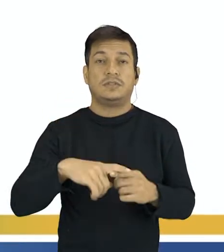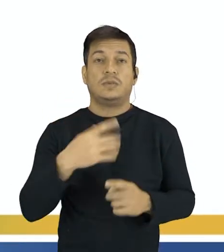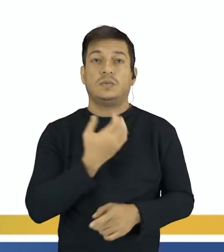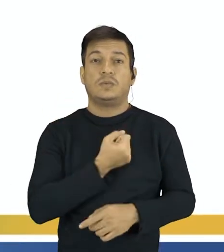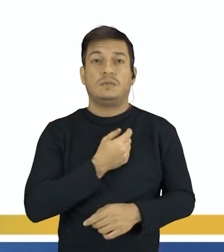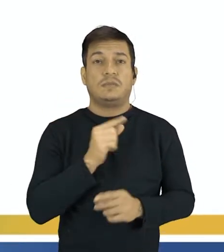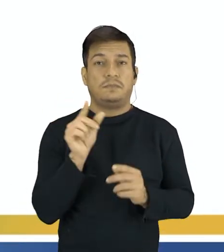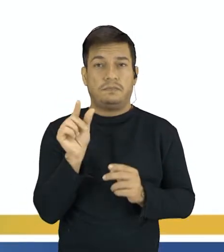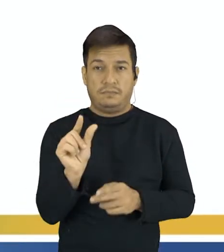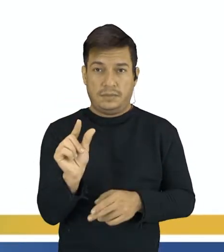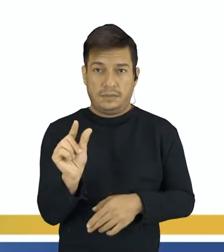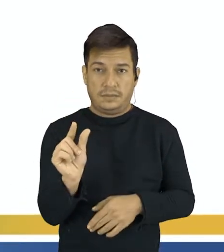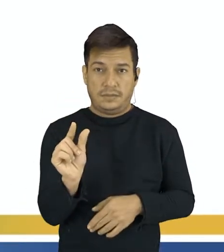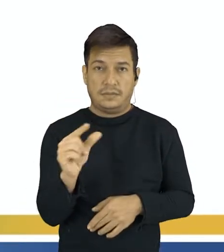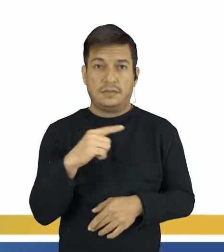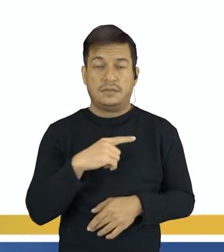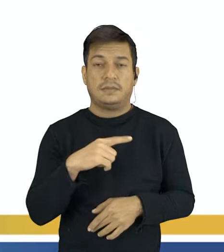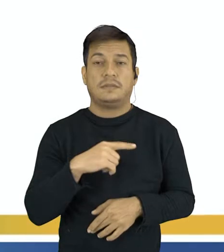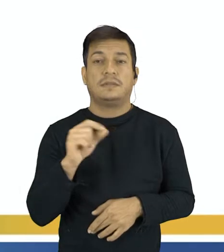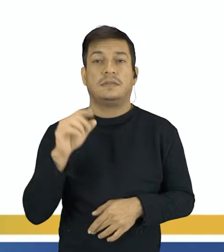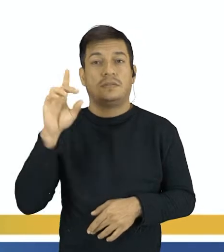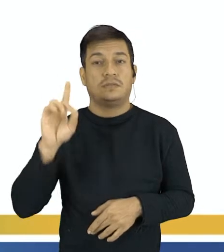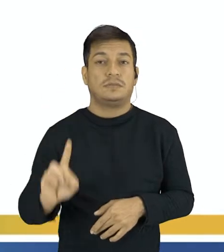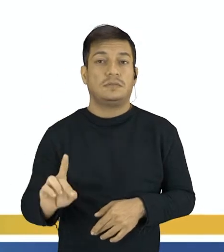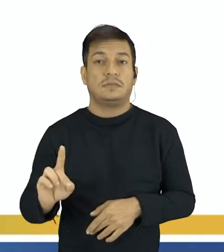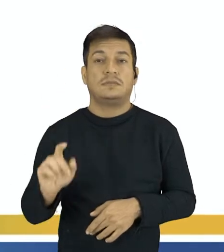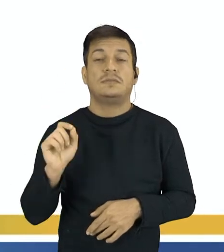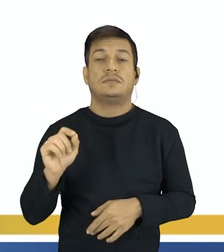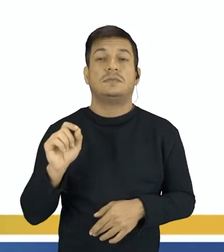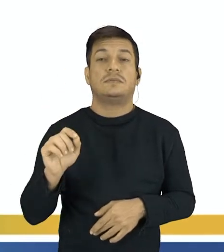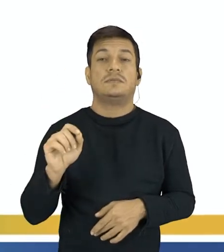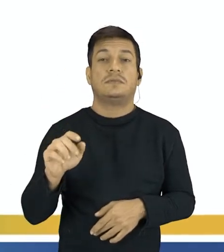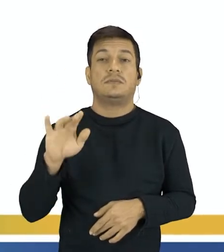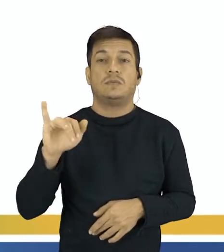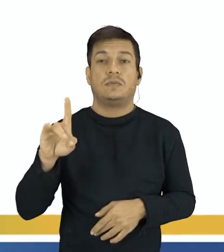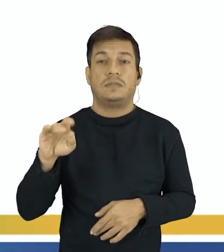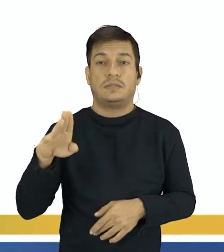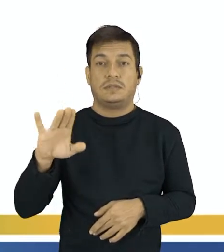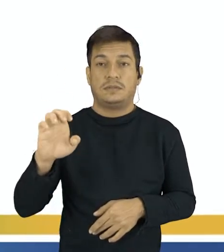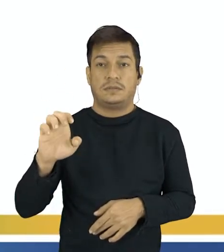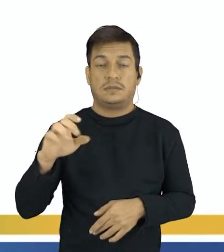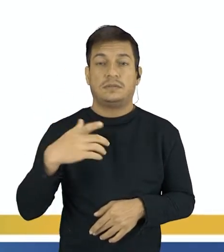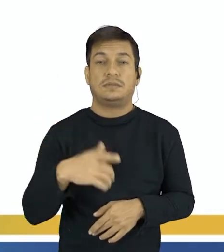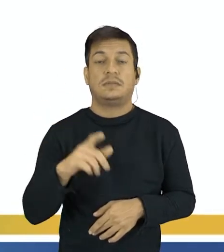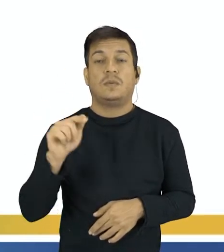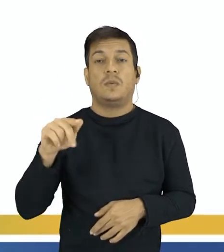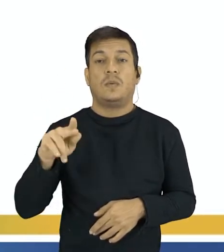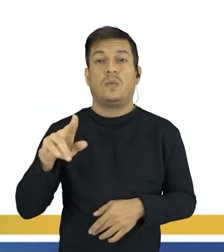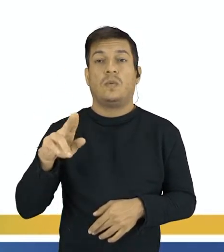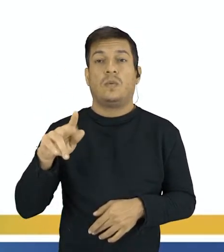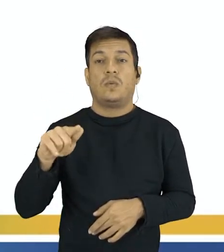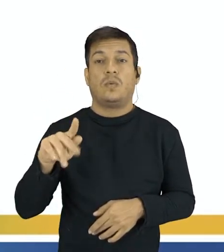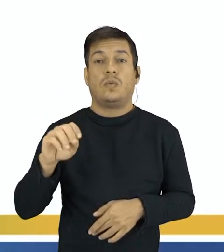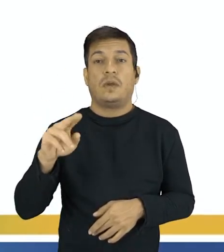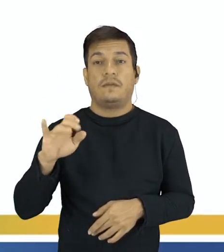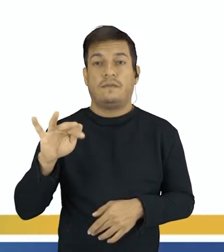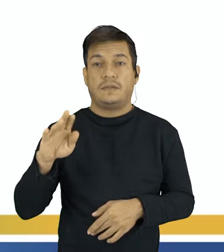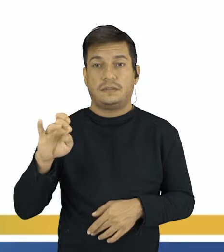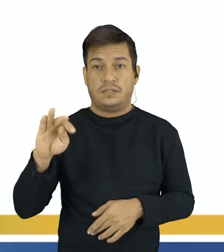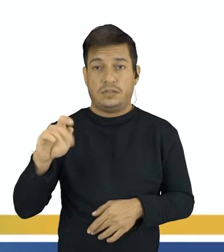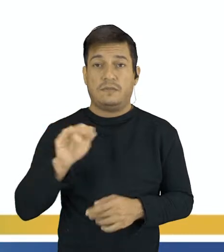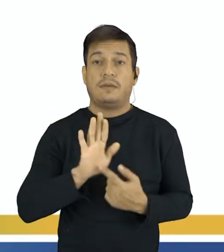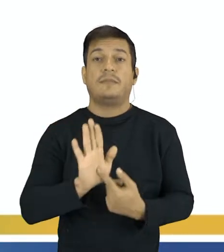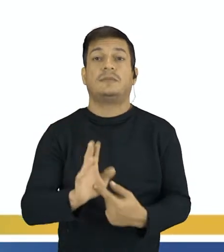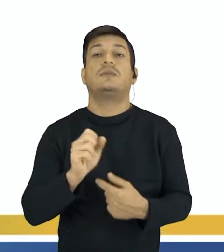pequenininho que está ao lado direito, representa o índice. O coeficiente, ele vai nos mostrar quantas